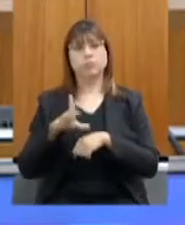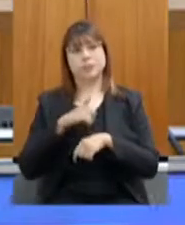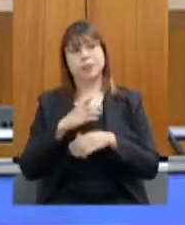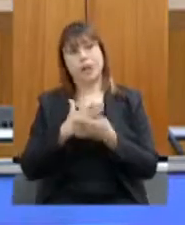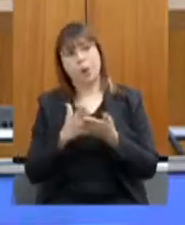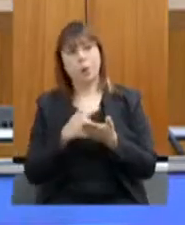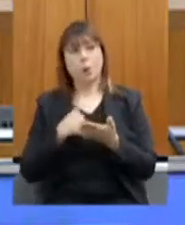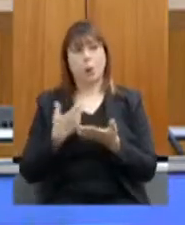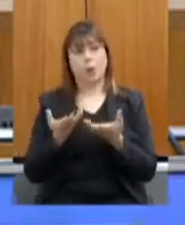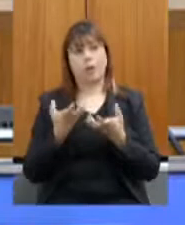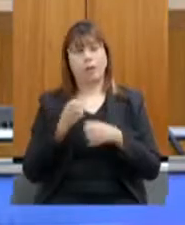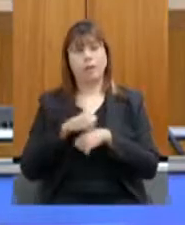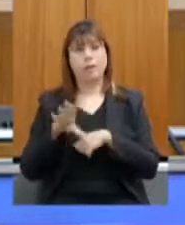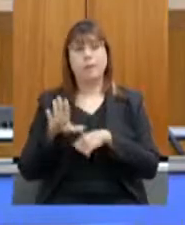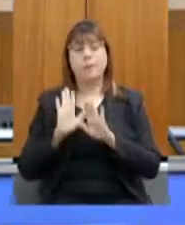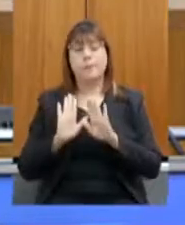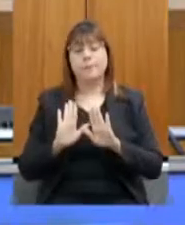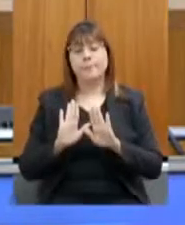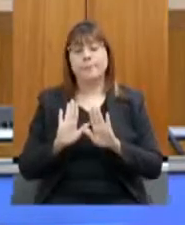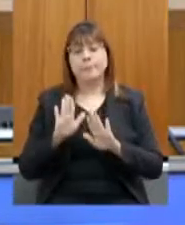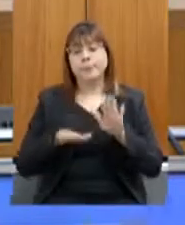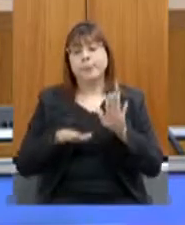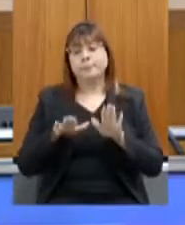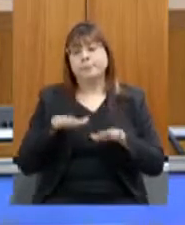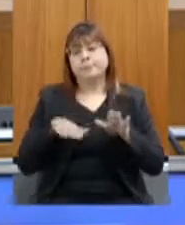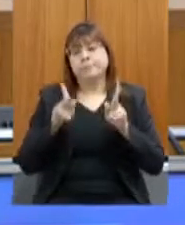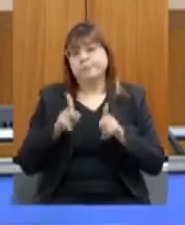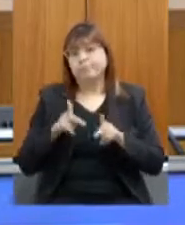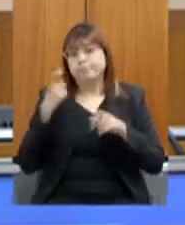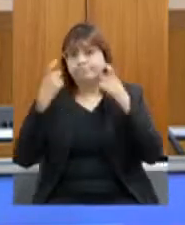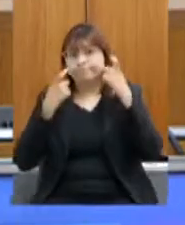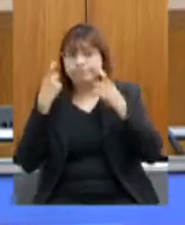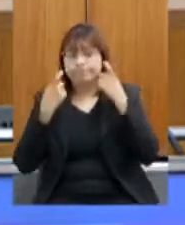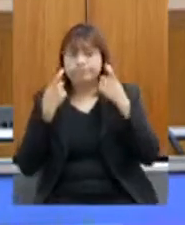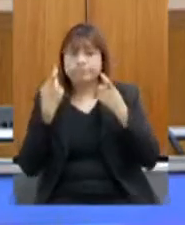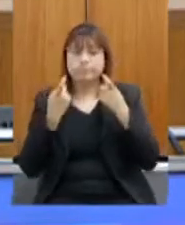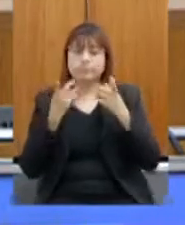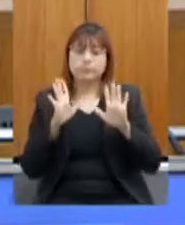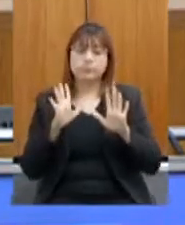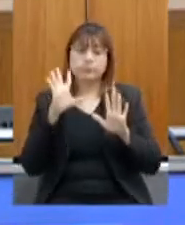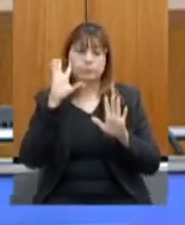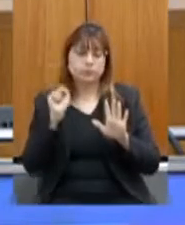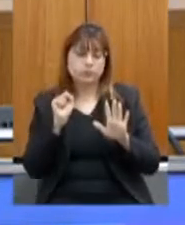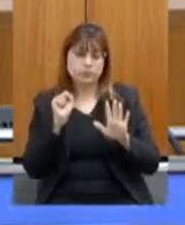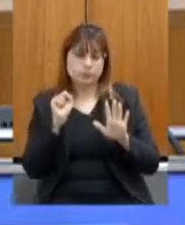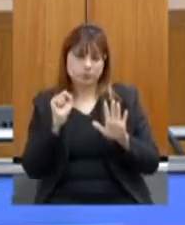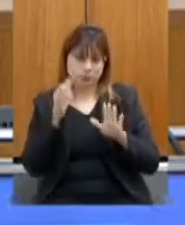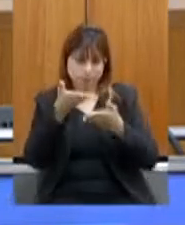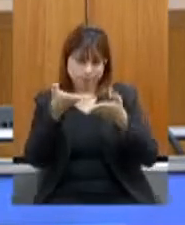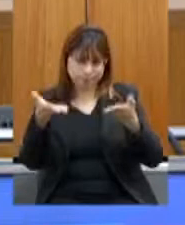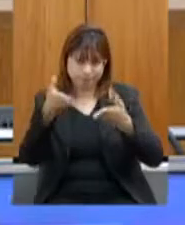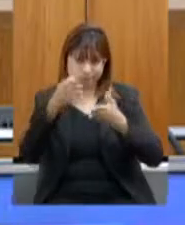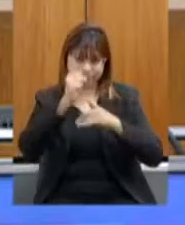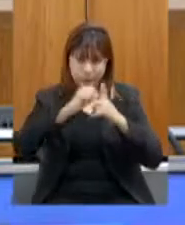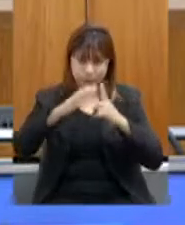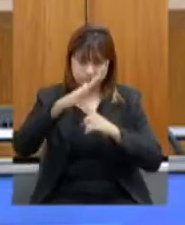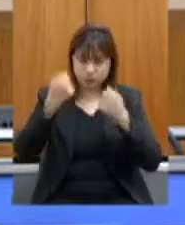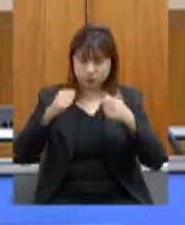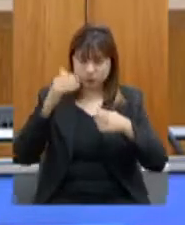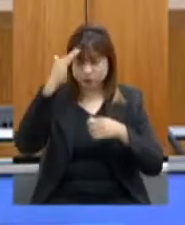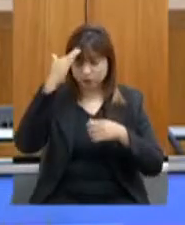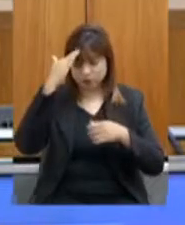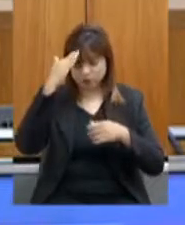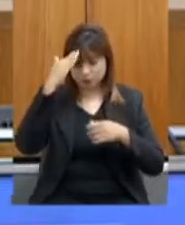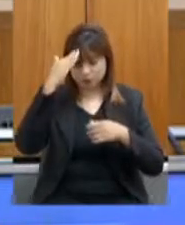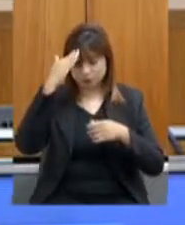enviar mas as pessoas se preocupam muito eu acho que uma coisa que a sociedade precisa entender primeira